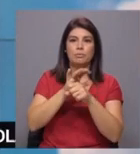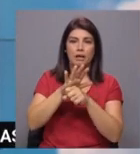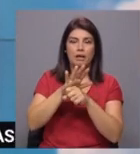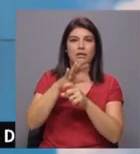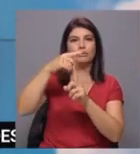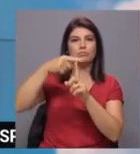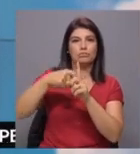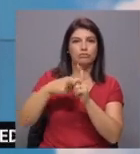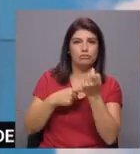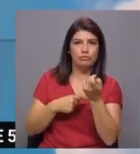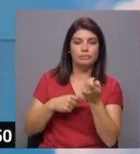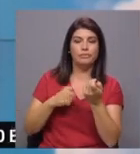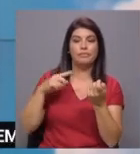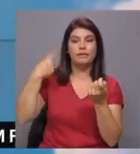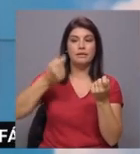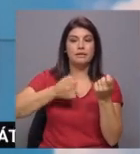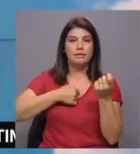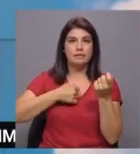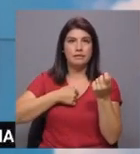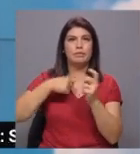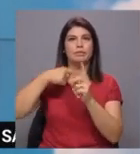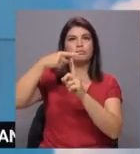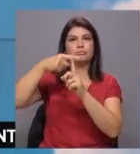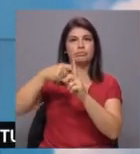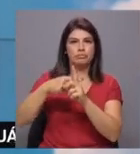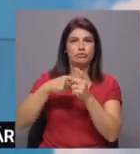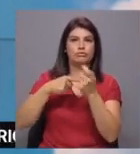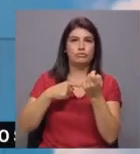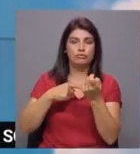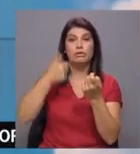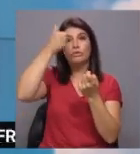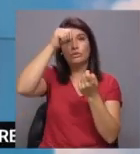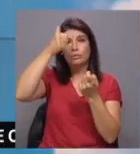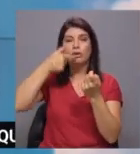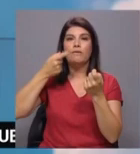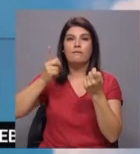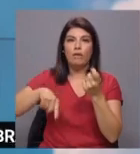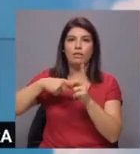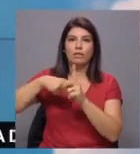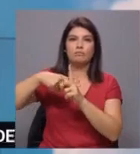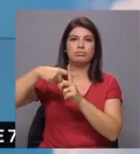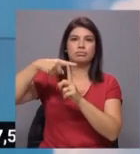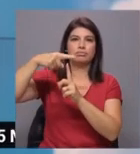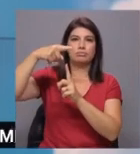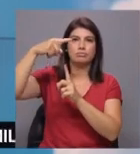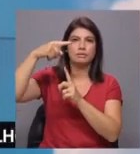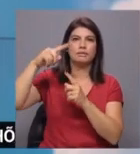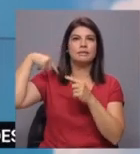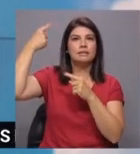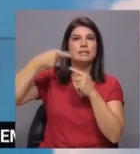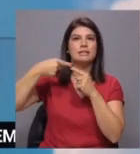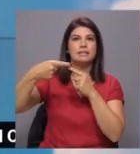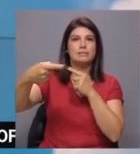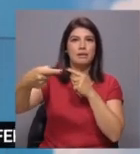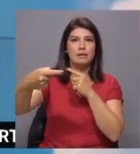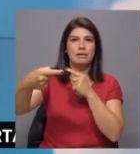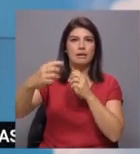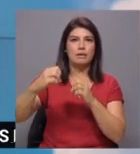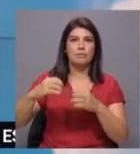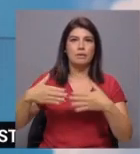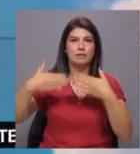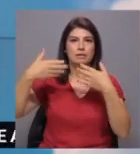depois no sábado temos outra vez uma pequena descida da temperatura máxima, a partir do domingo volta a subir a temperatura, o início da próxima semana a tendência é mesmo para